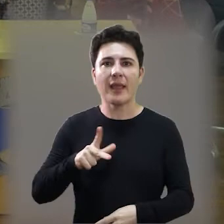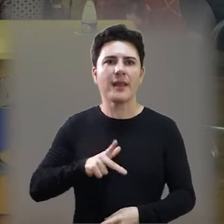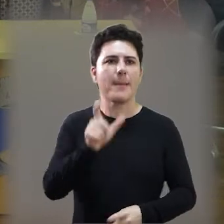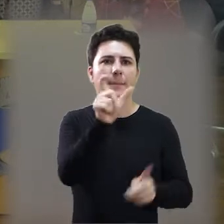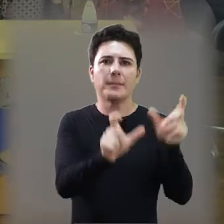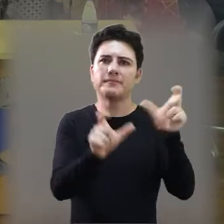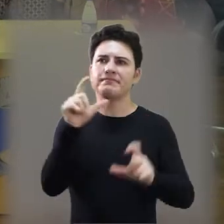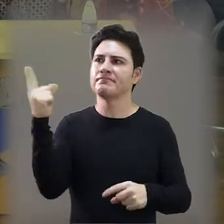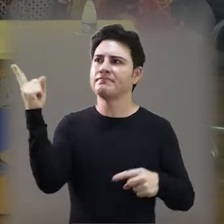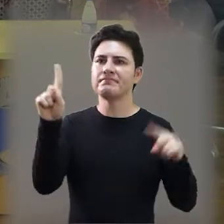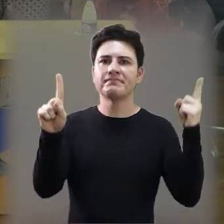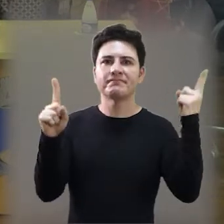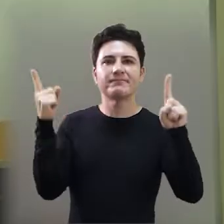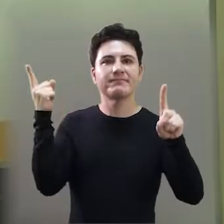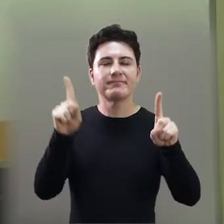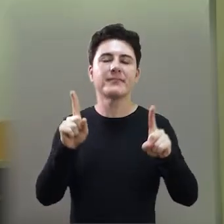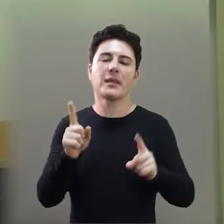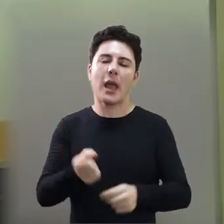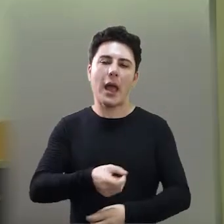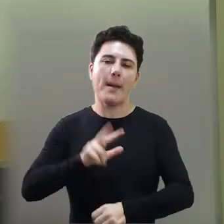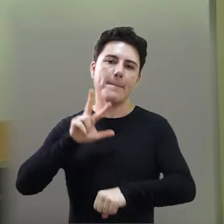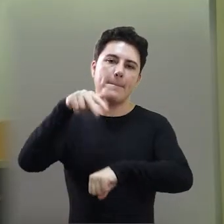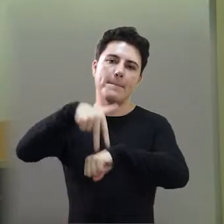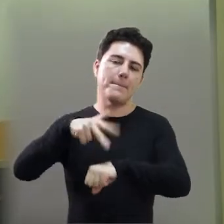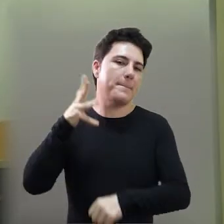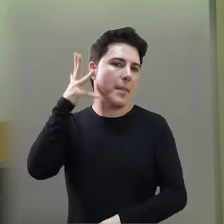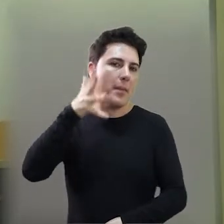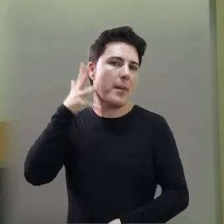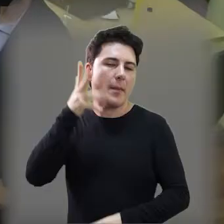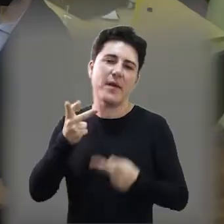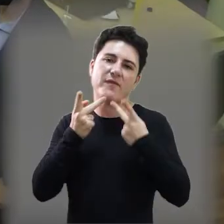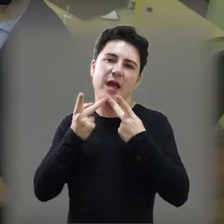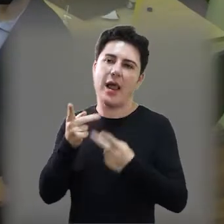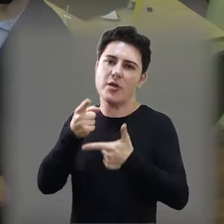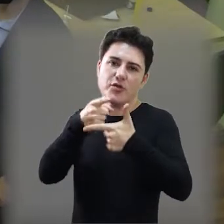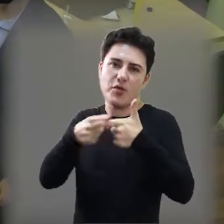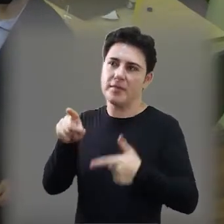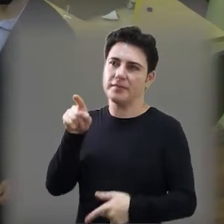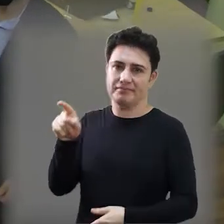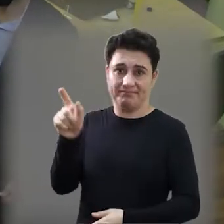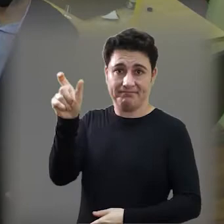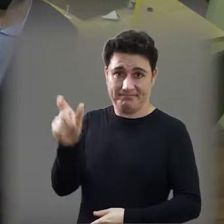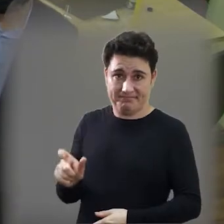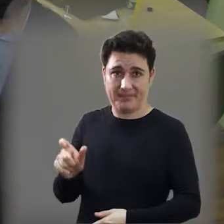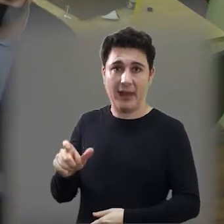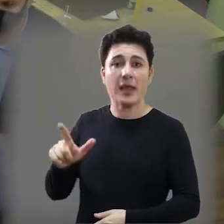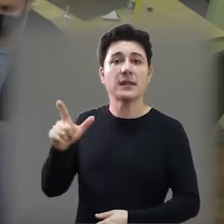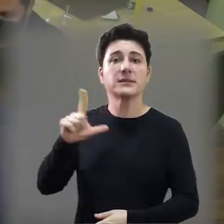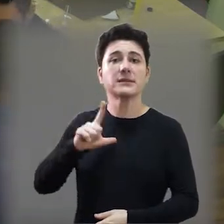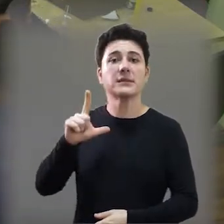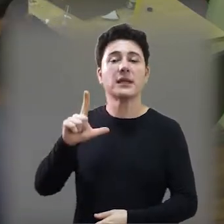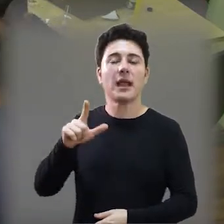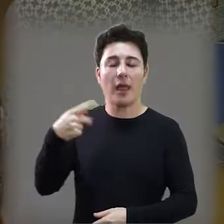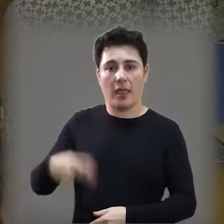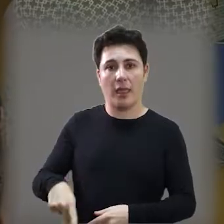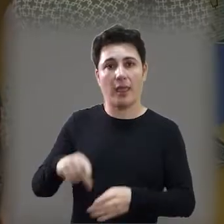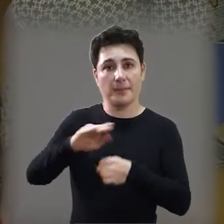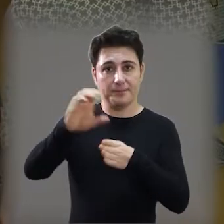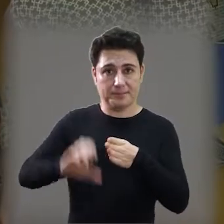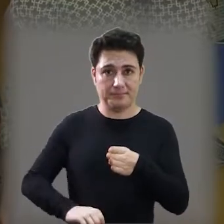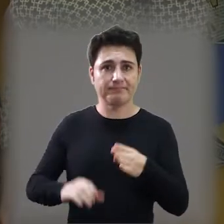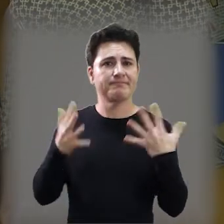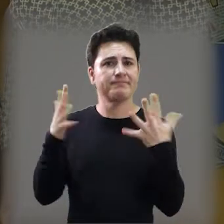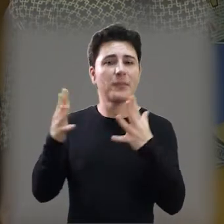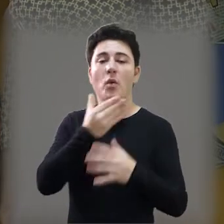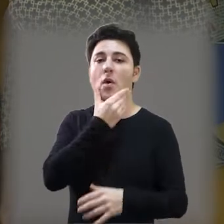presentes nas falas de todas as autoridades que ocuparam a tribuna do plenário da Câmara Municipal de Araraquara para